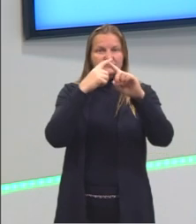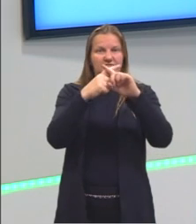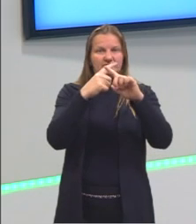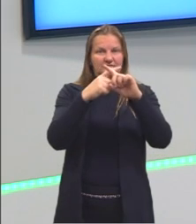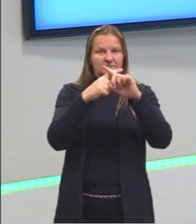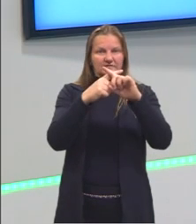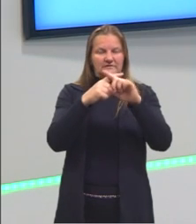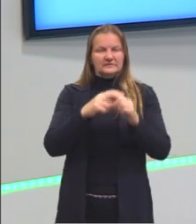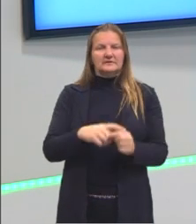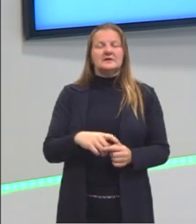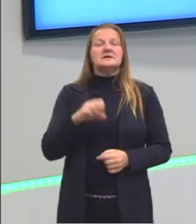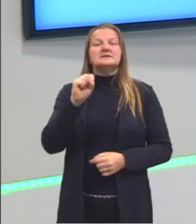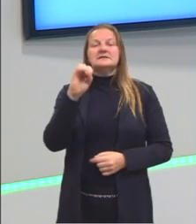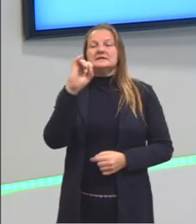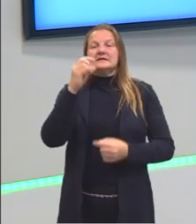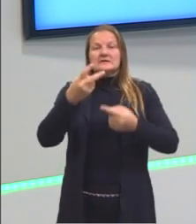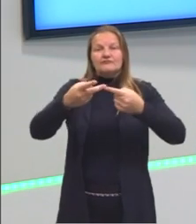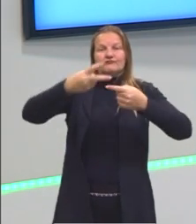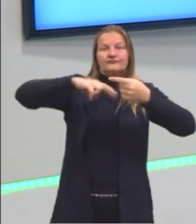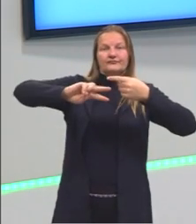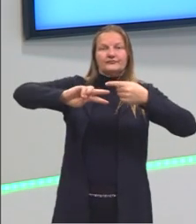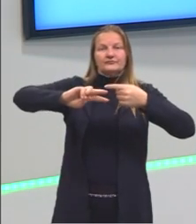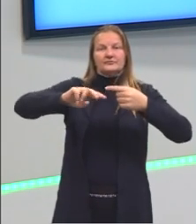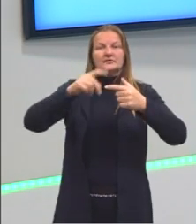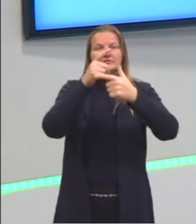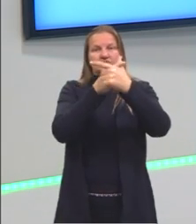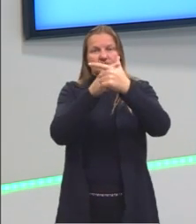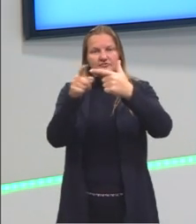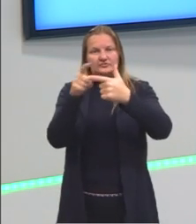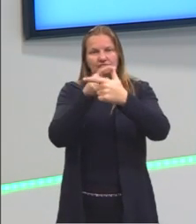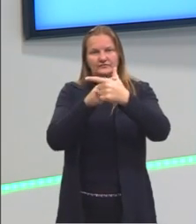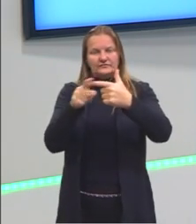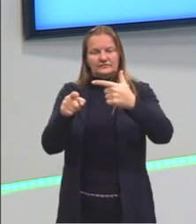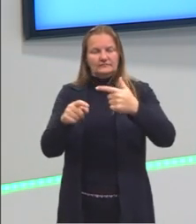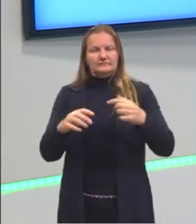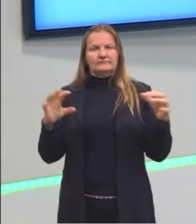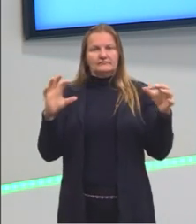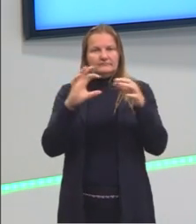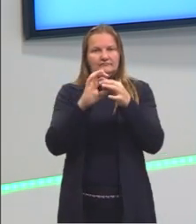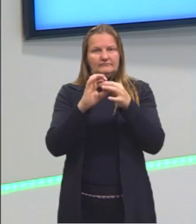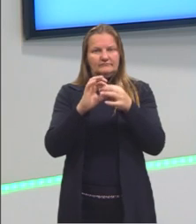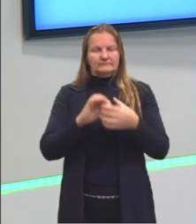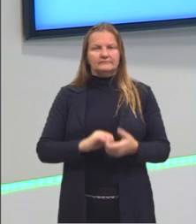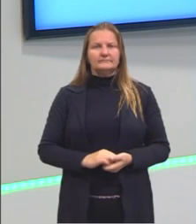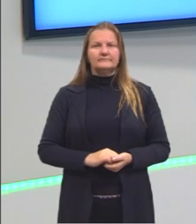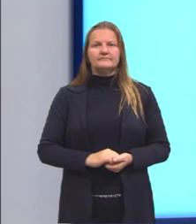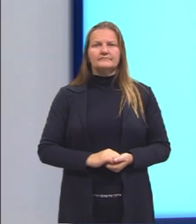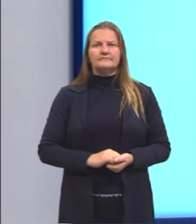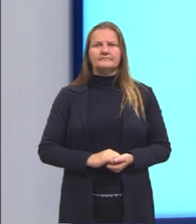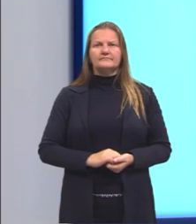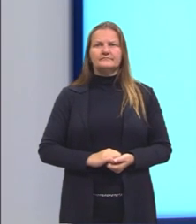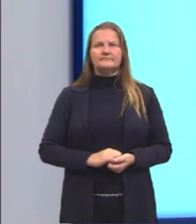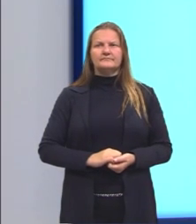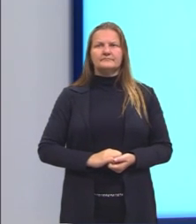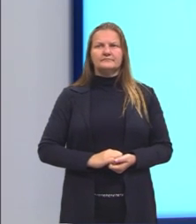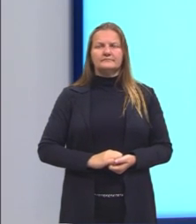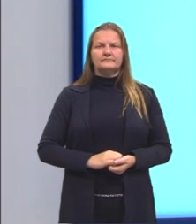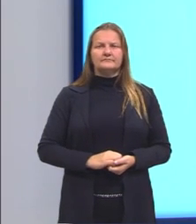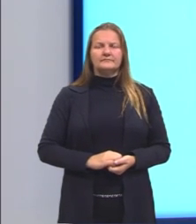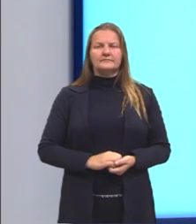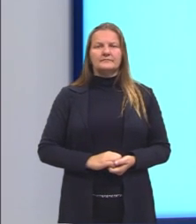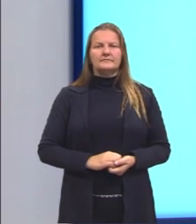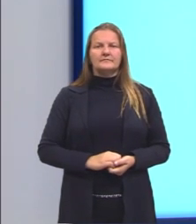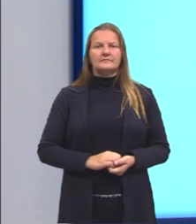a gente utiliza vezes. Inversamente, a gente utiliza divisão. Então, aqui, como nós tínhamos